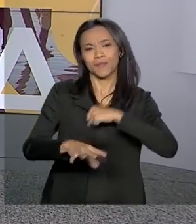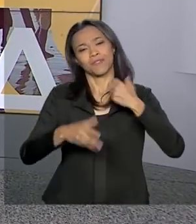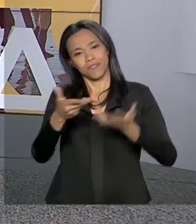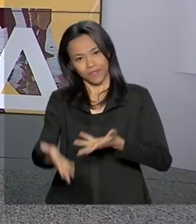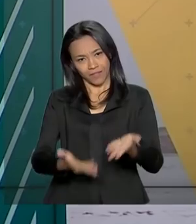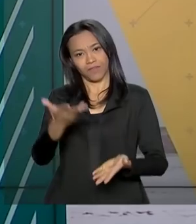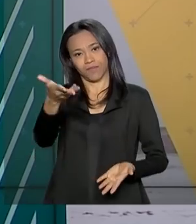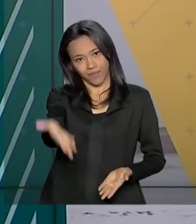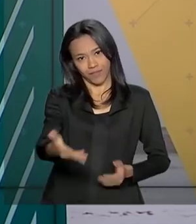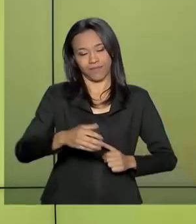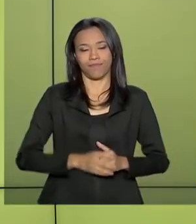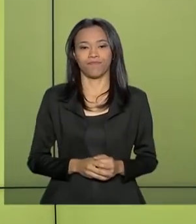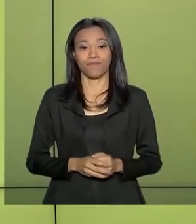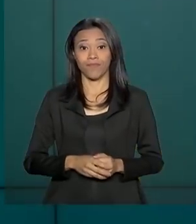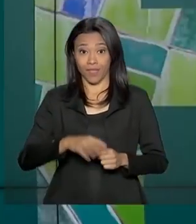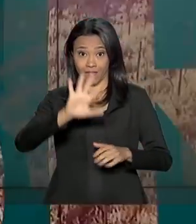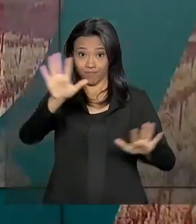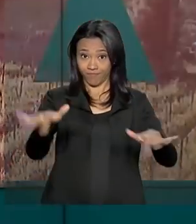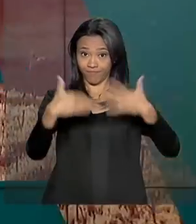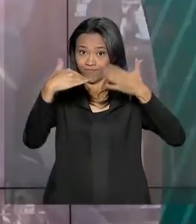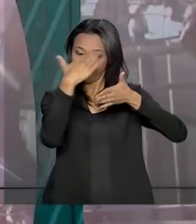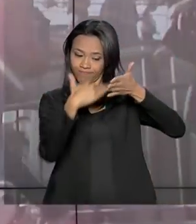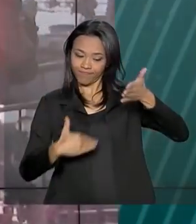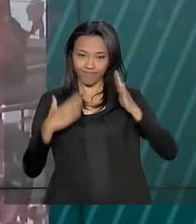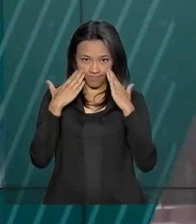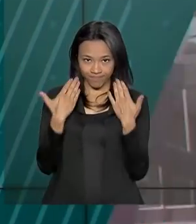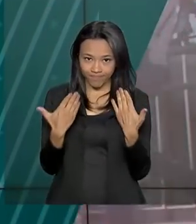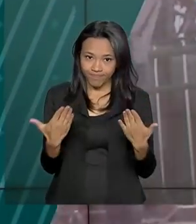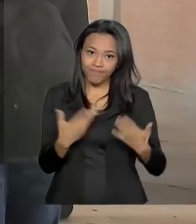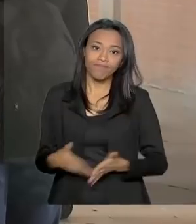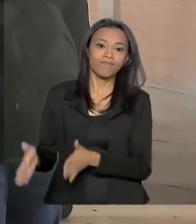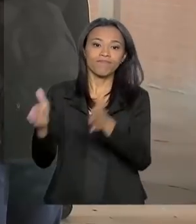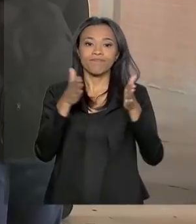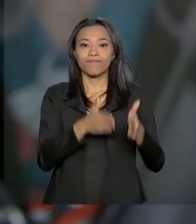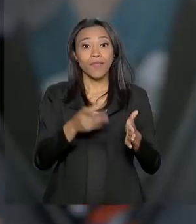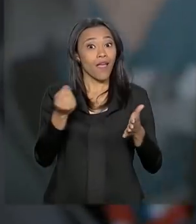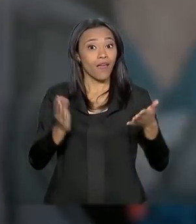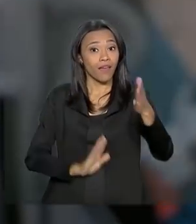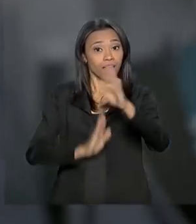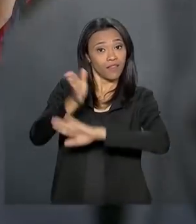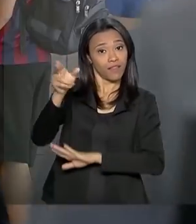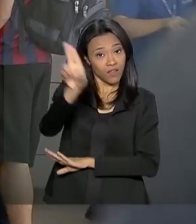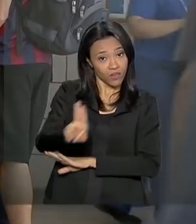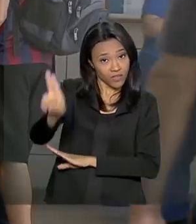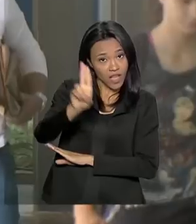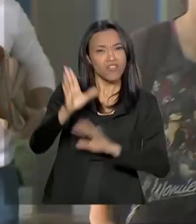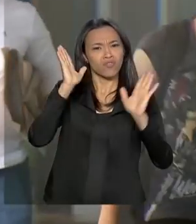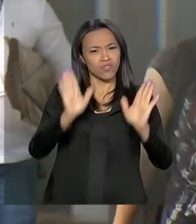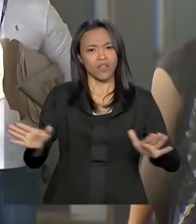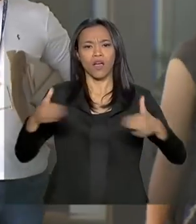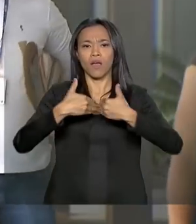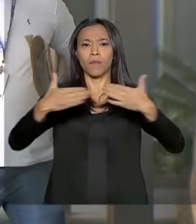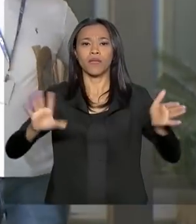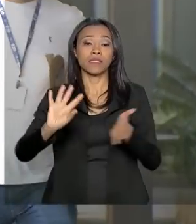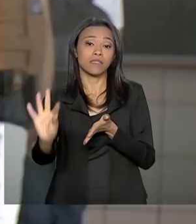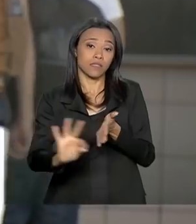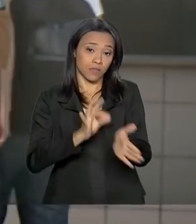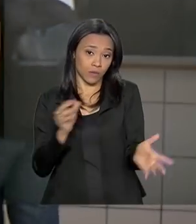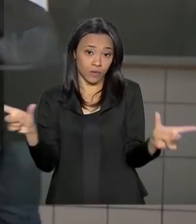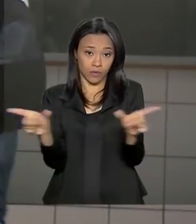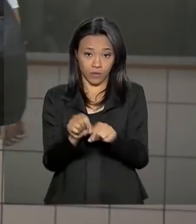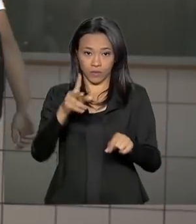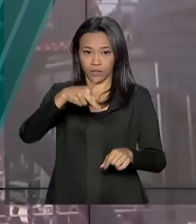serviço para você. Confira os destaques desta edição. Passaporte para o ensino superior, já estão abertas as inscrições para o